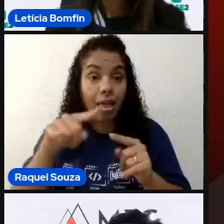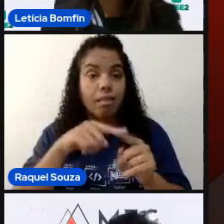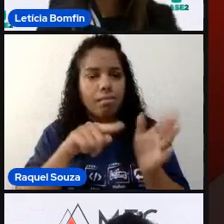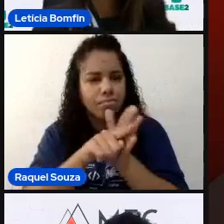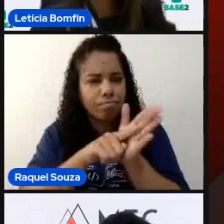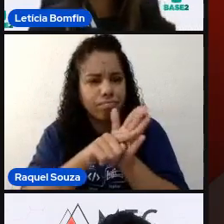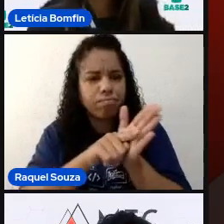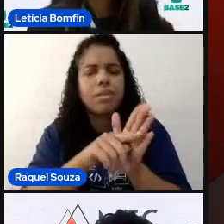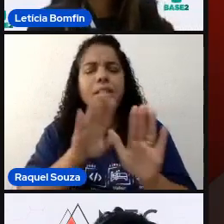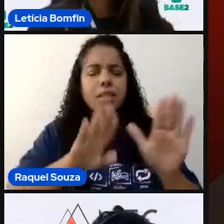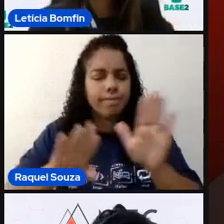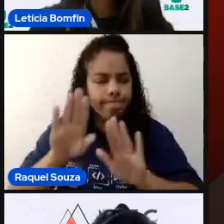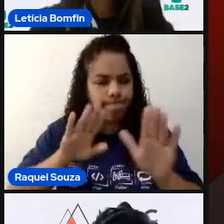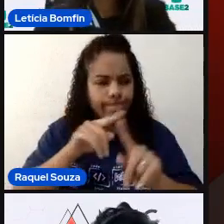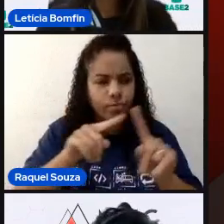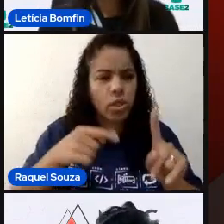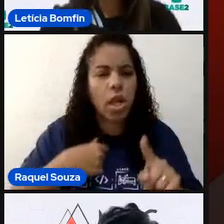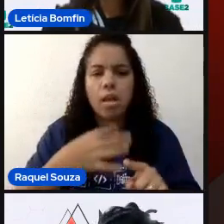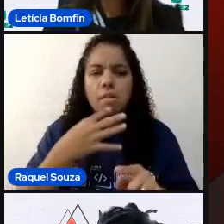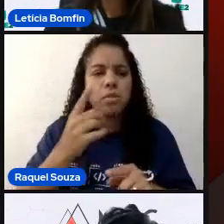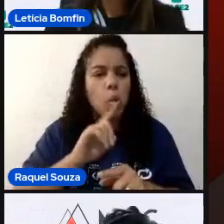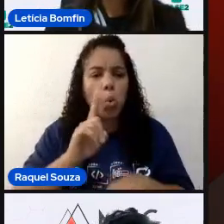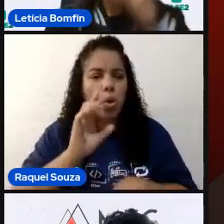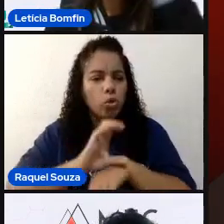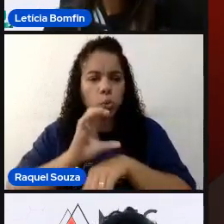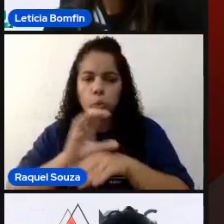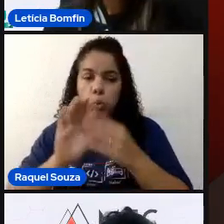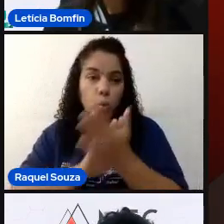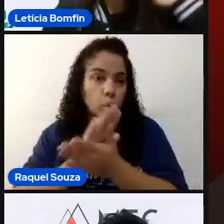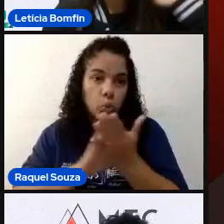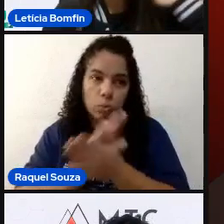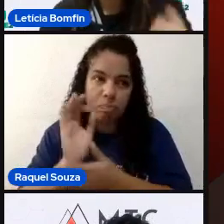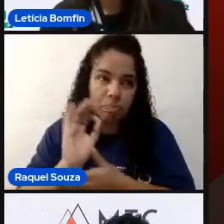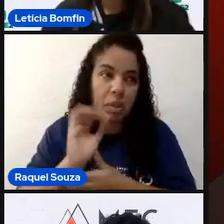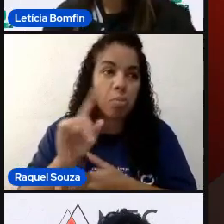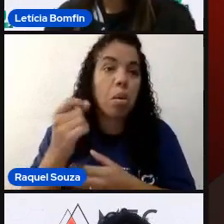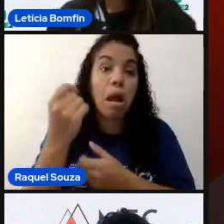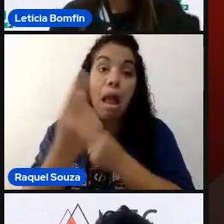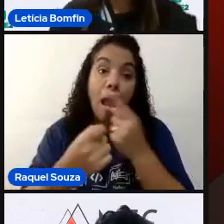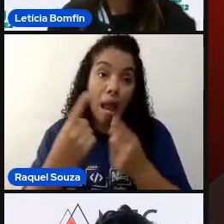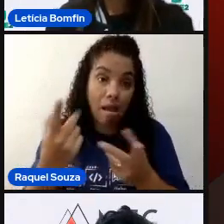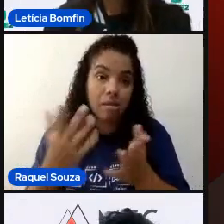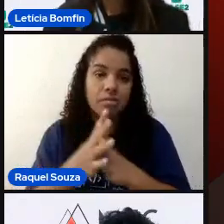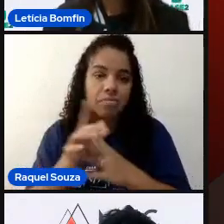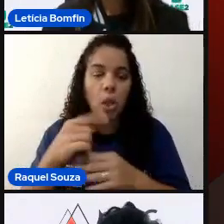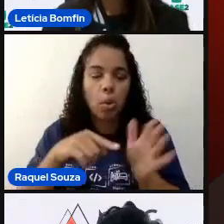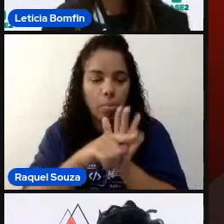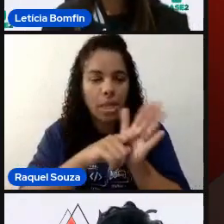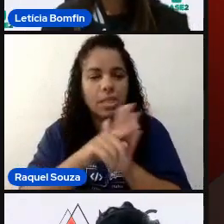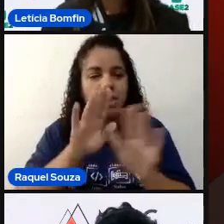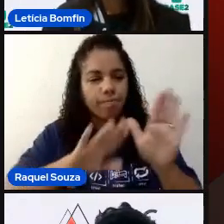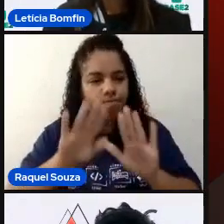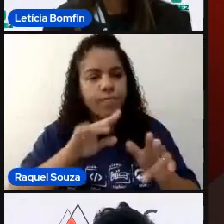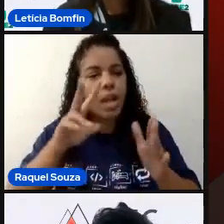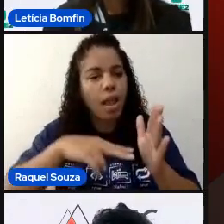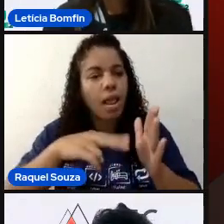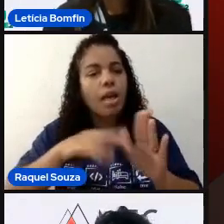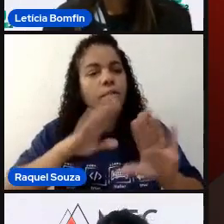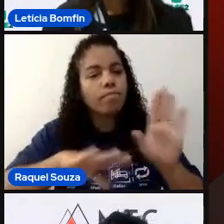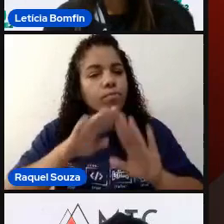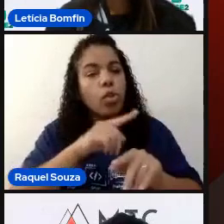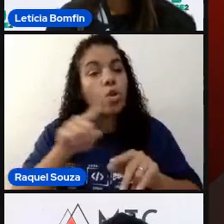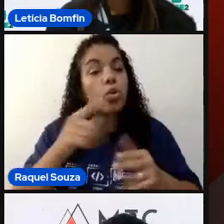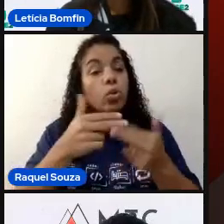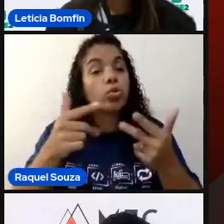cuidado. Eu não conheço nenhum curso, para ser bem sincero, porque eles são bem raros. Então, pesquisem com bastante cuidado, leiam com bastante cuidado as coisas que